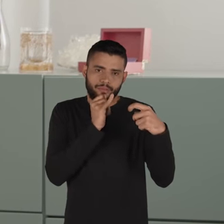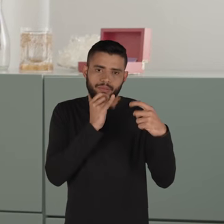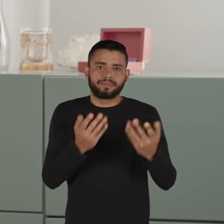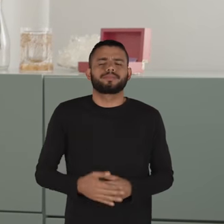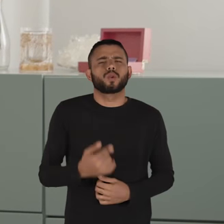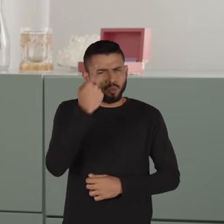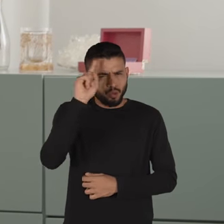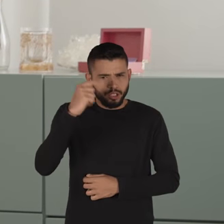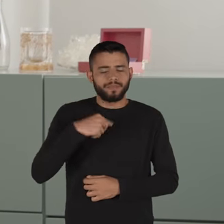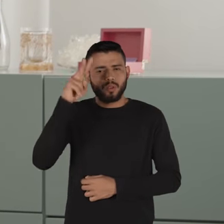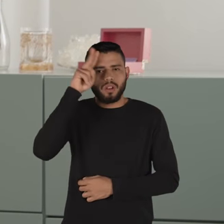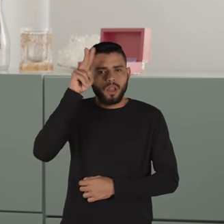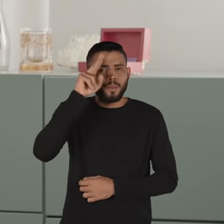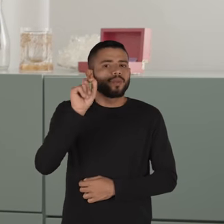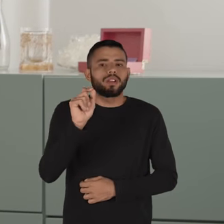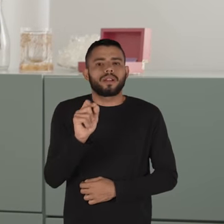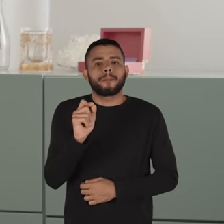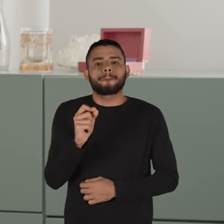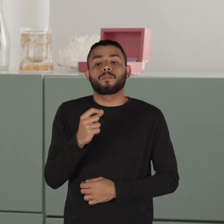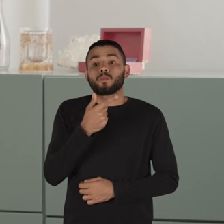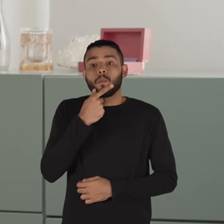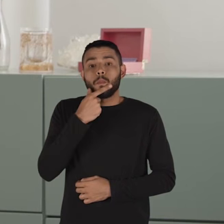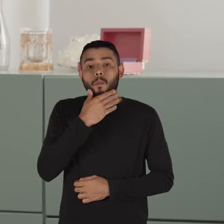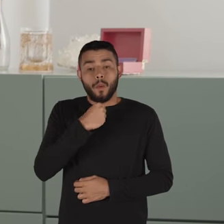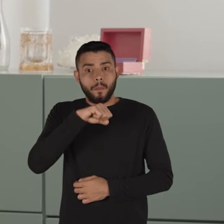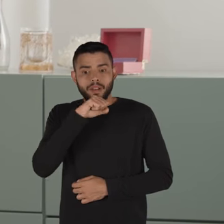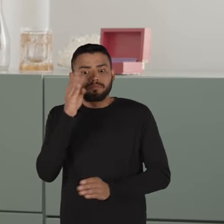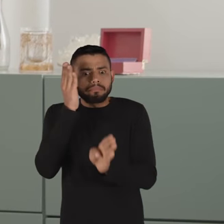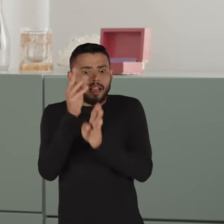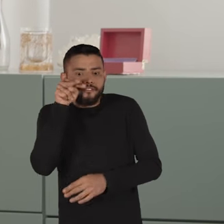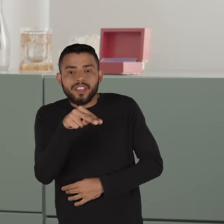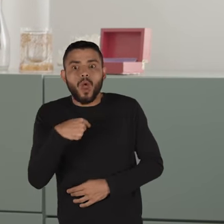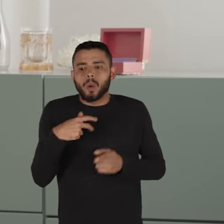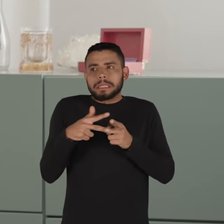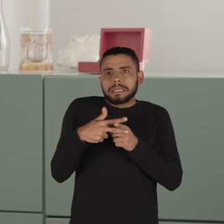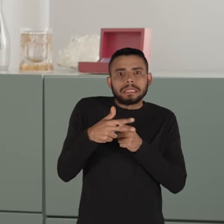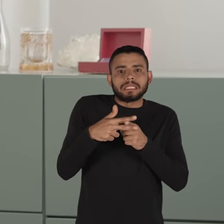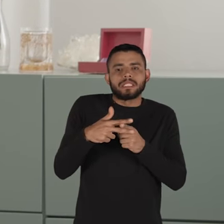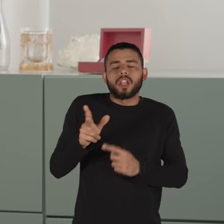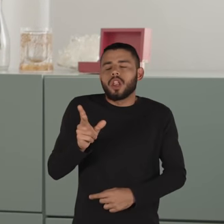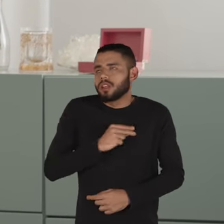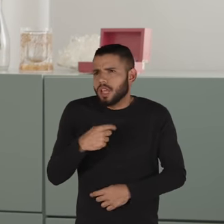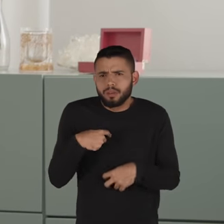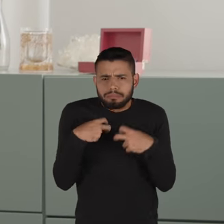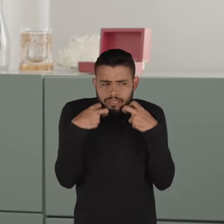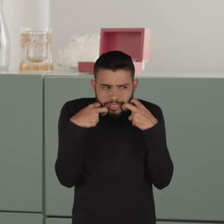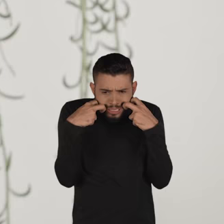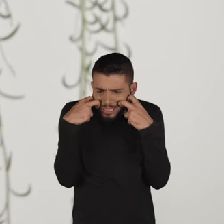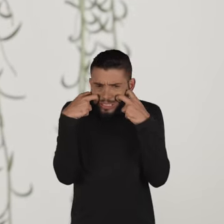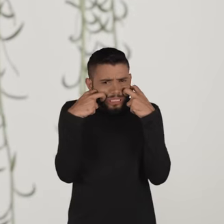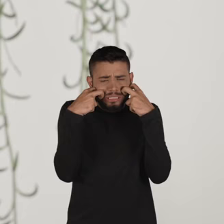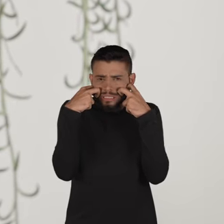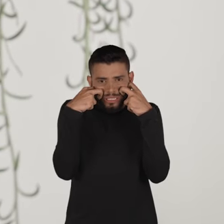assim. Fred Matos. Uma vez eu me lembro que ele me flagrou me masturbando e foi uma coisa muito vergonhosa para